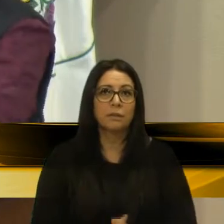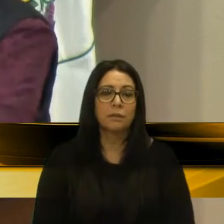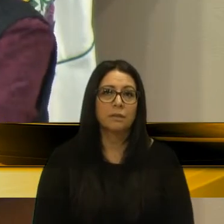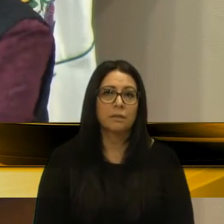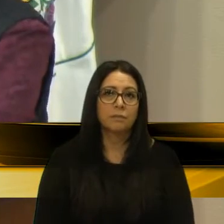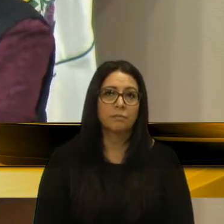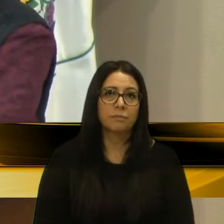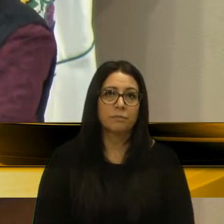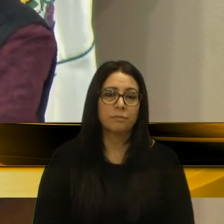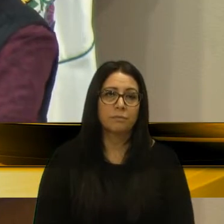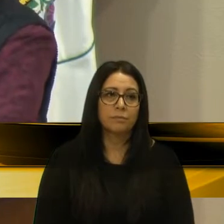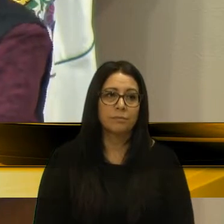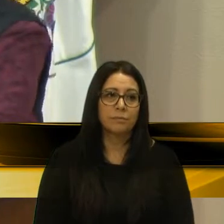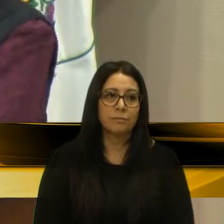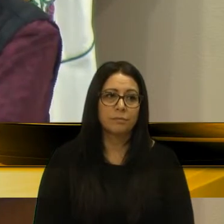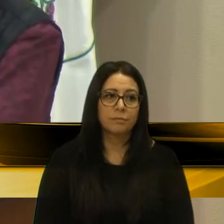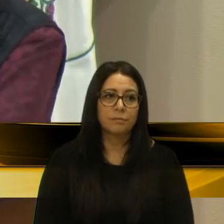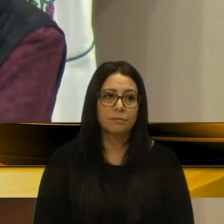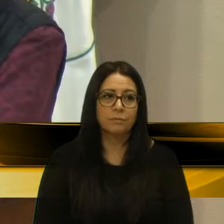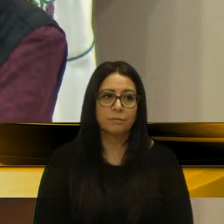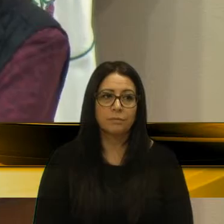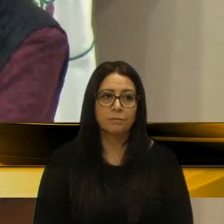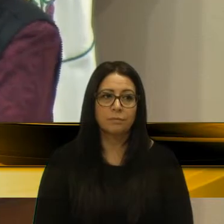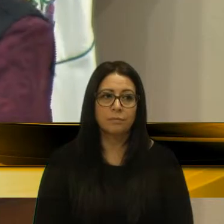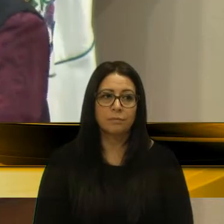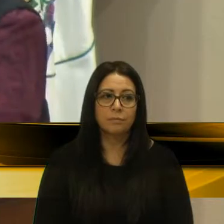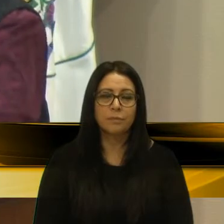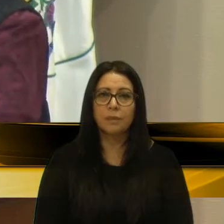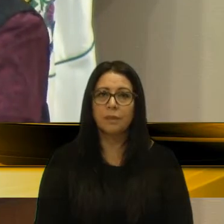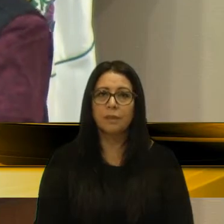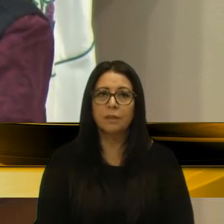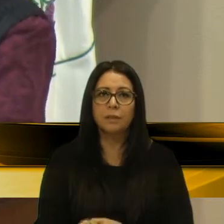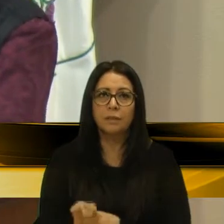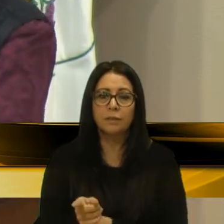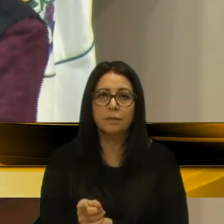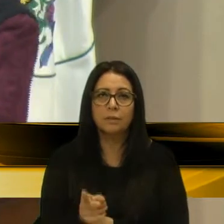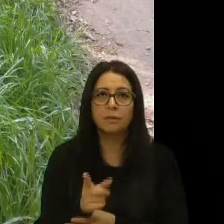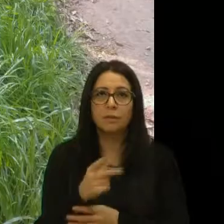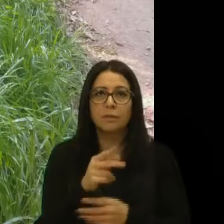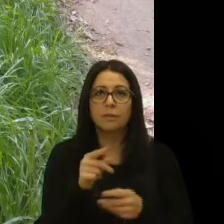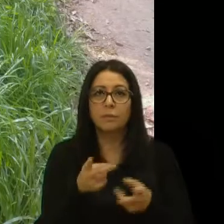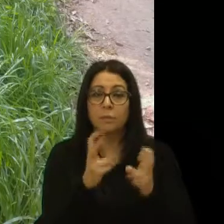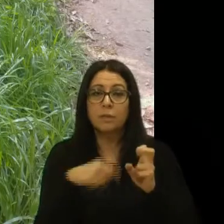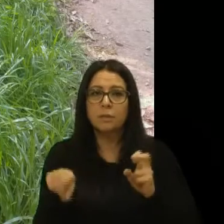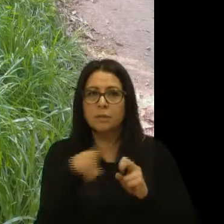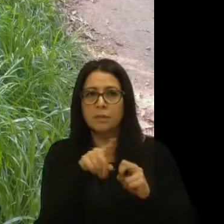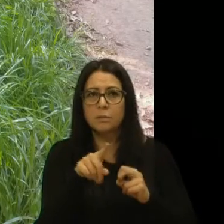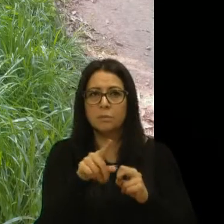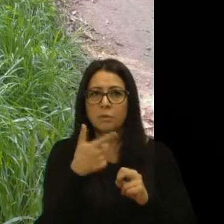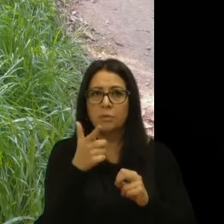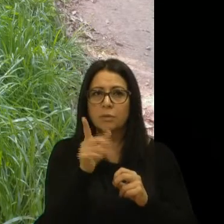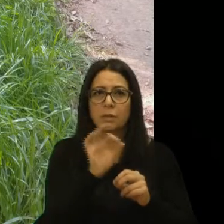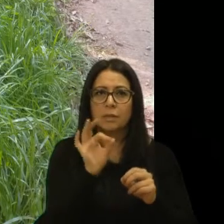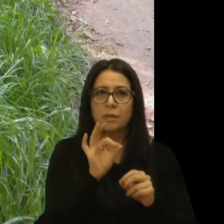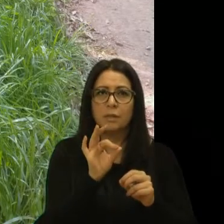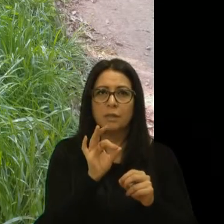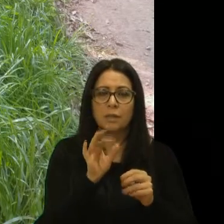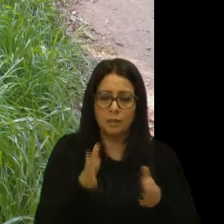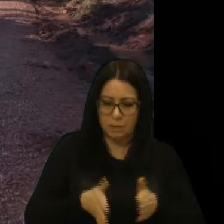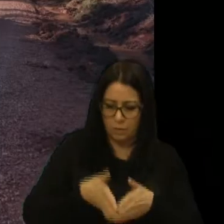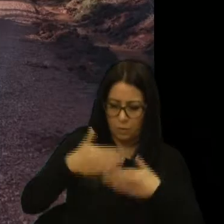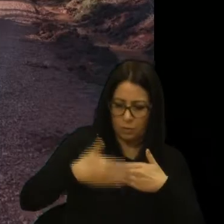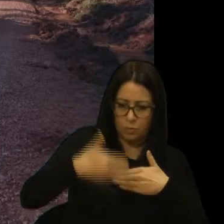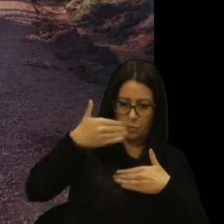é essa daí, que estão vendo agora, que é a primeira visita que eu fiz, foi essa daí, vocês percebam, que não tem nem um guardireio, vocês